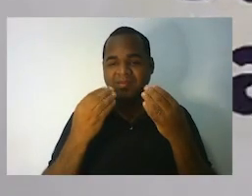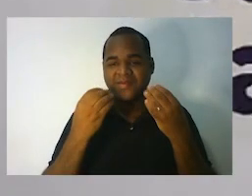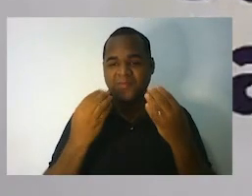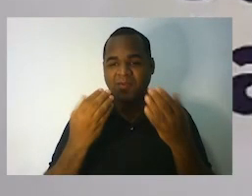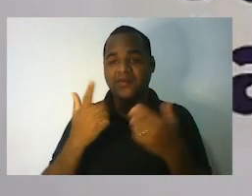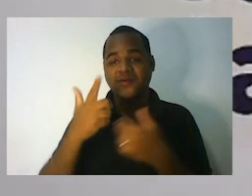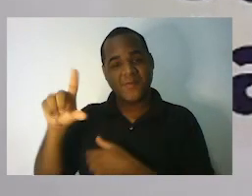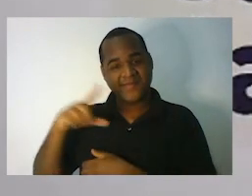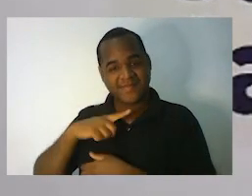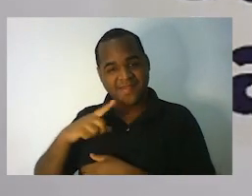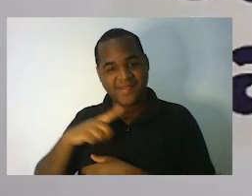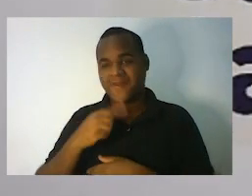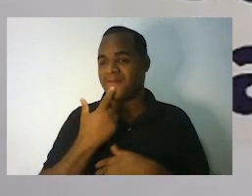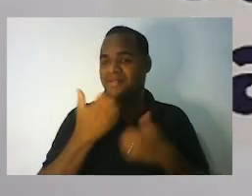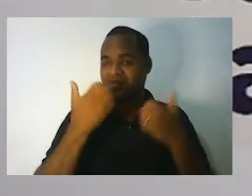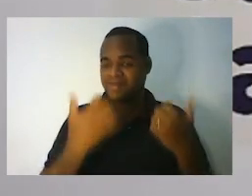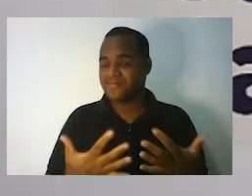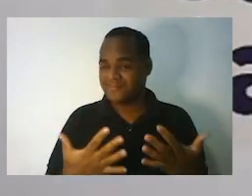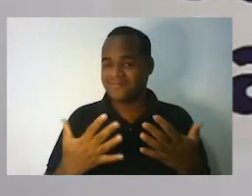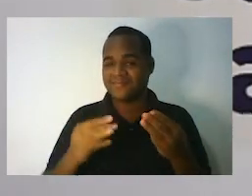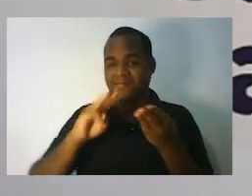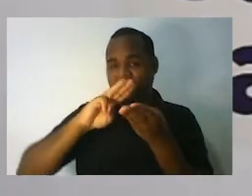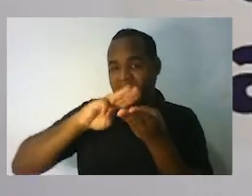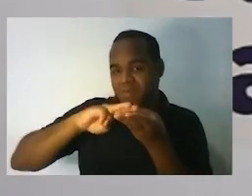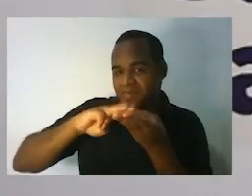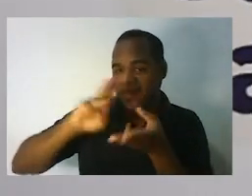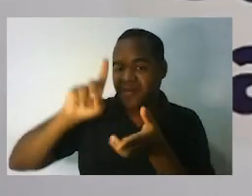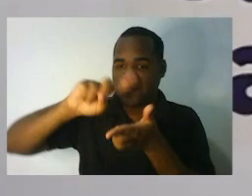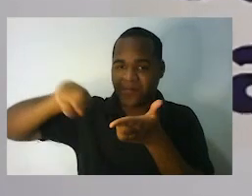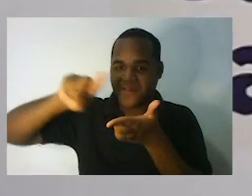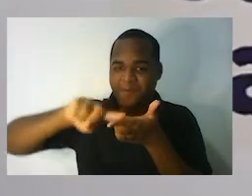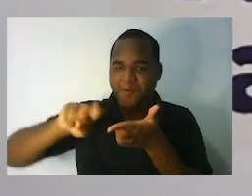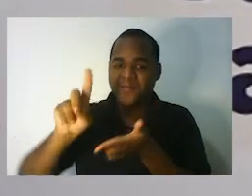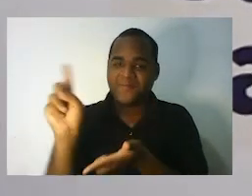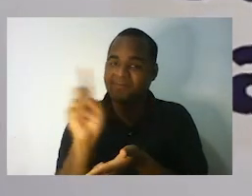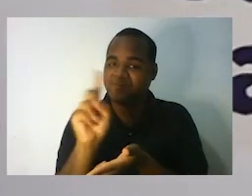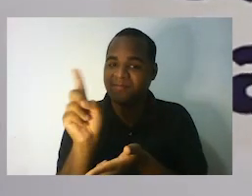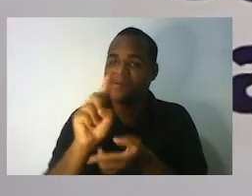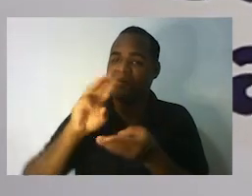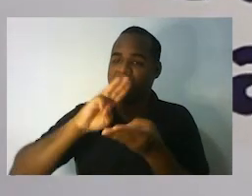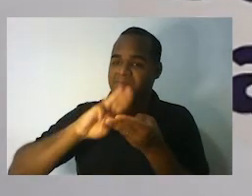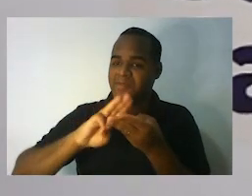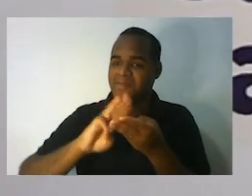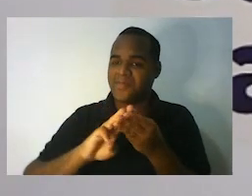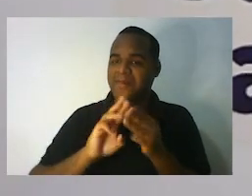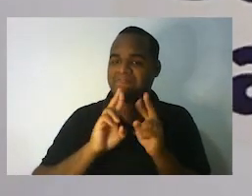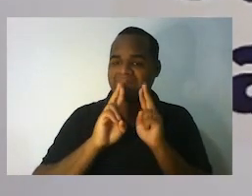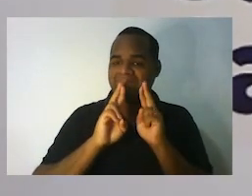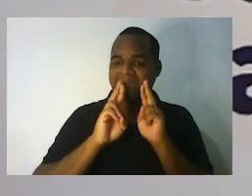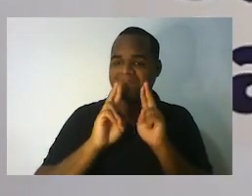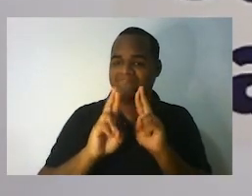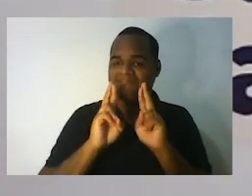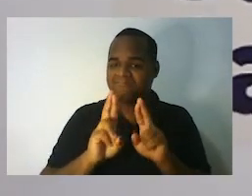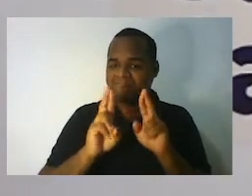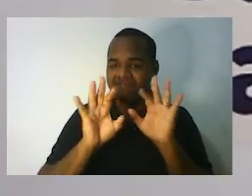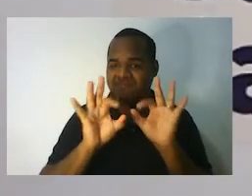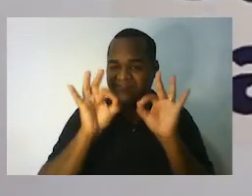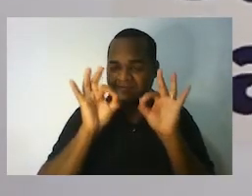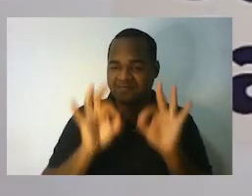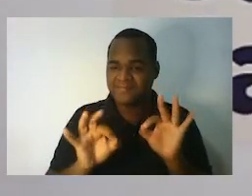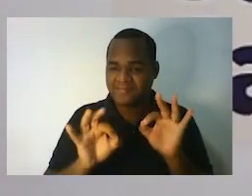mais uma vez dizer para vocês que matemática não é problema, matemática é só função,